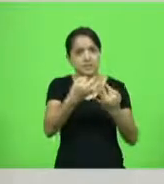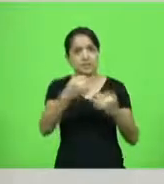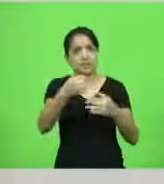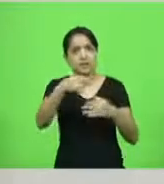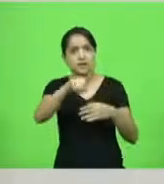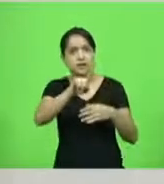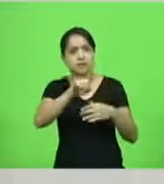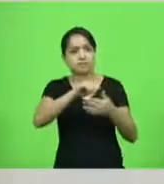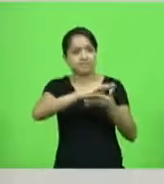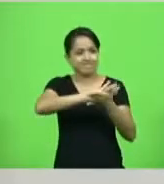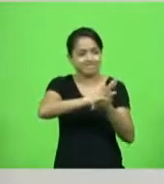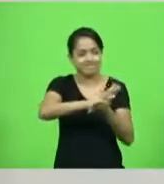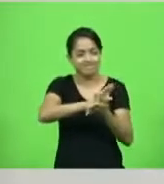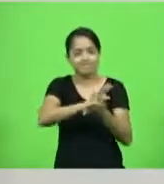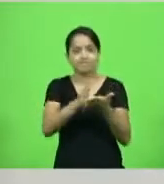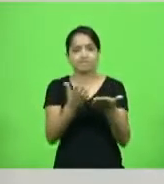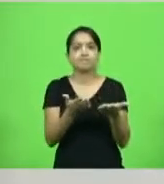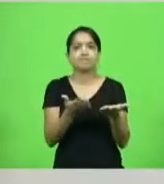destruir eles.